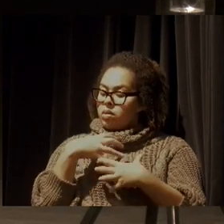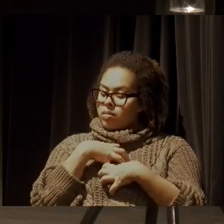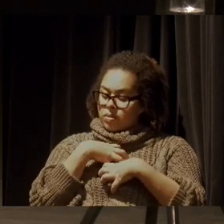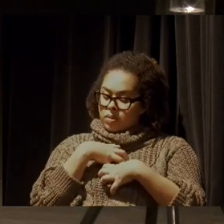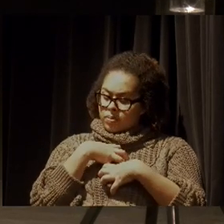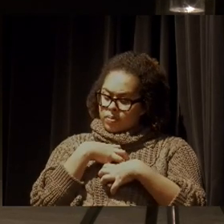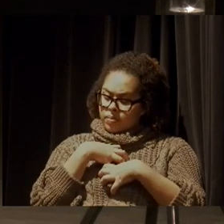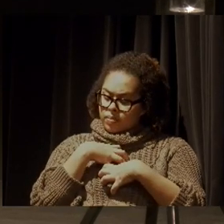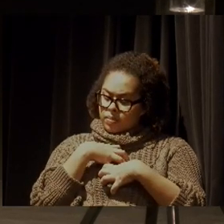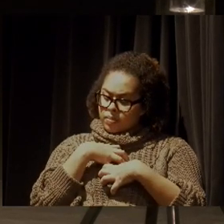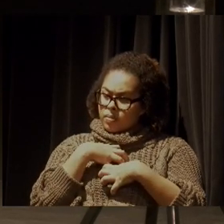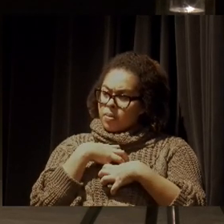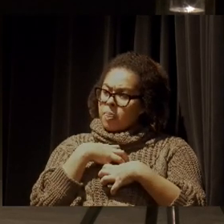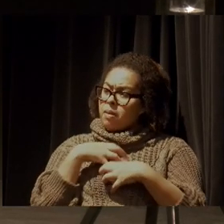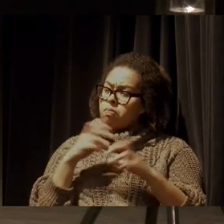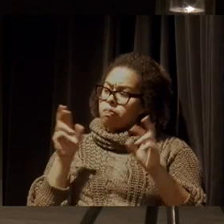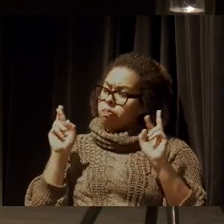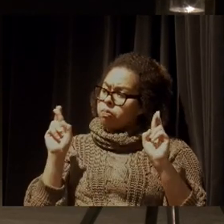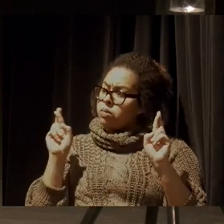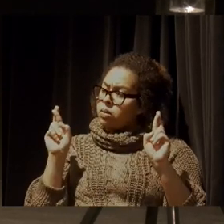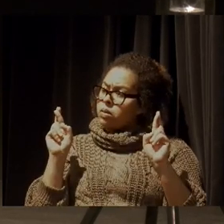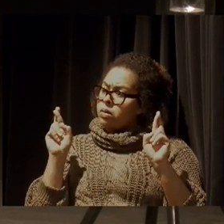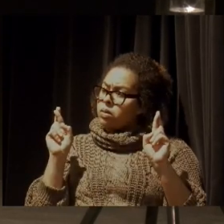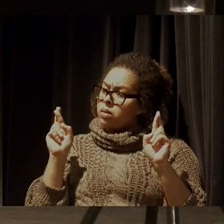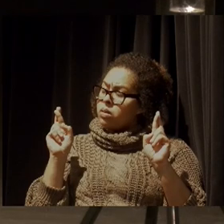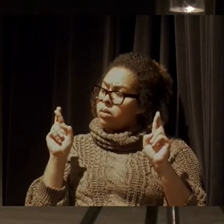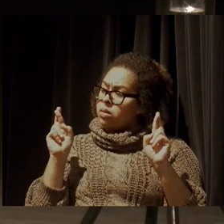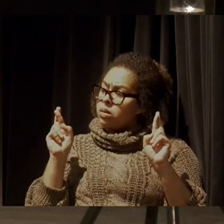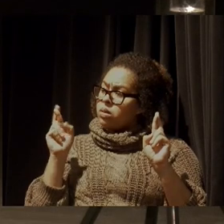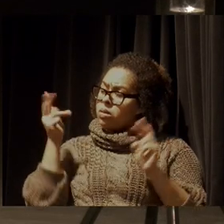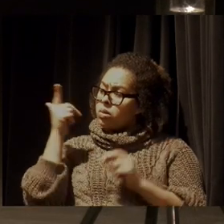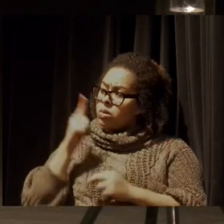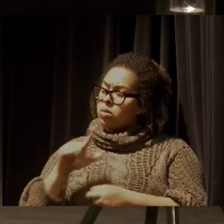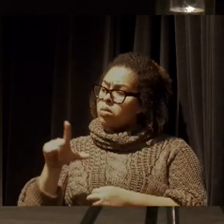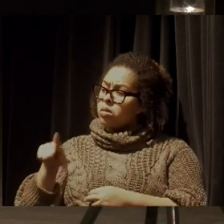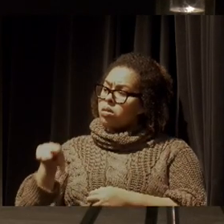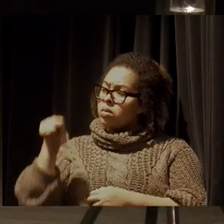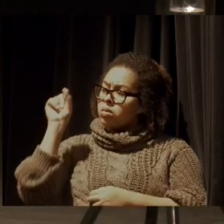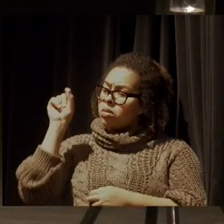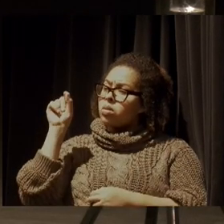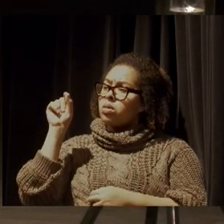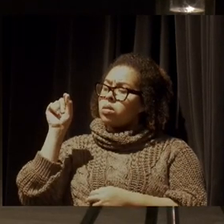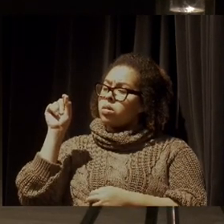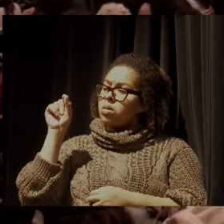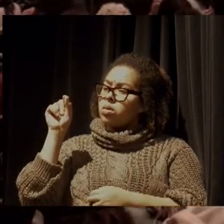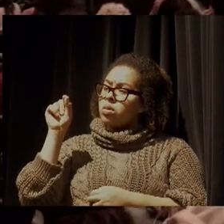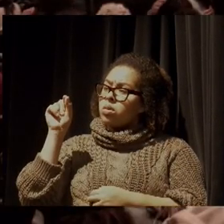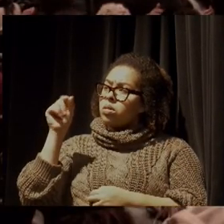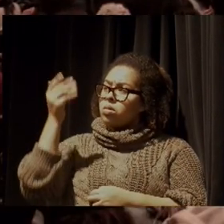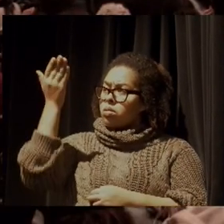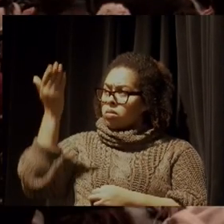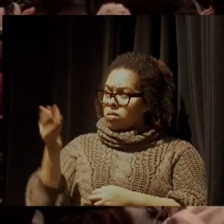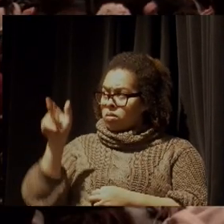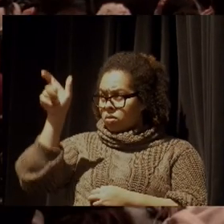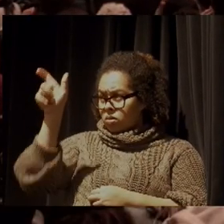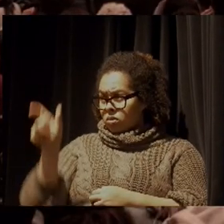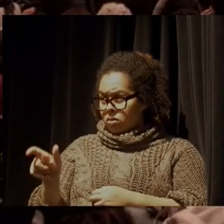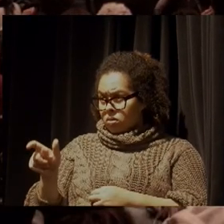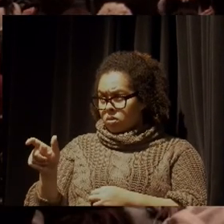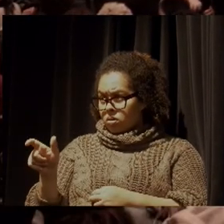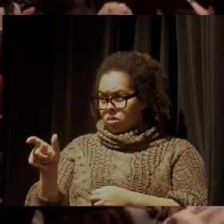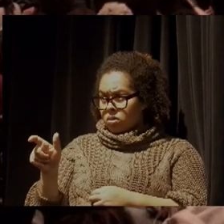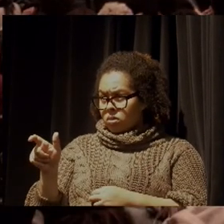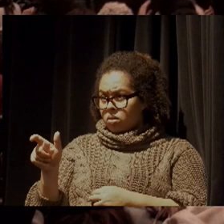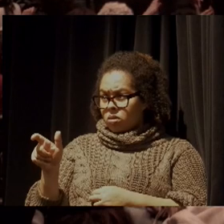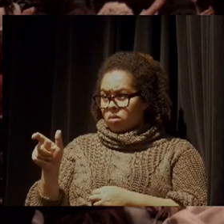sentimento de esperança ao eleger também um candidato que dialogava